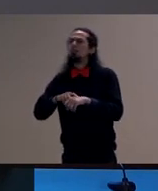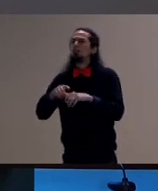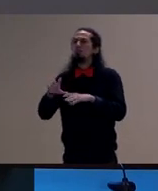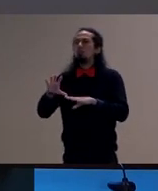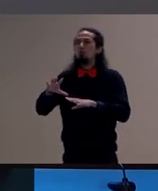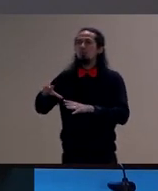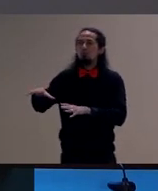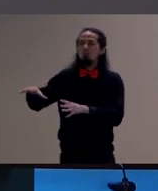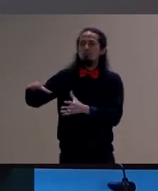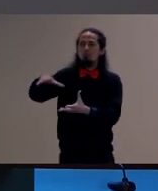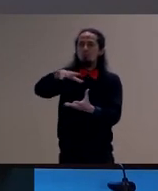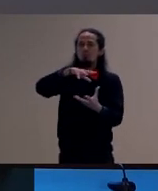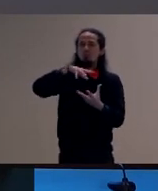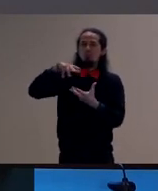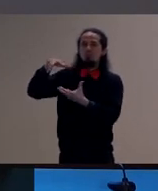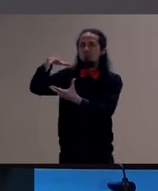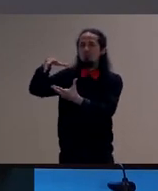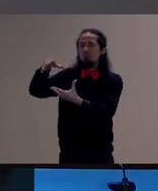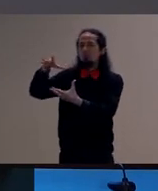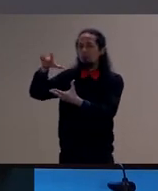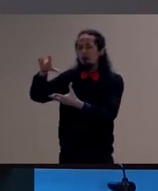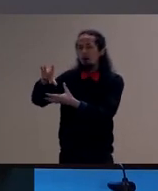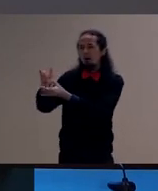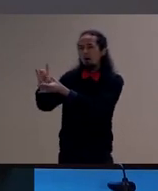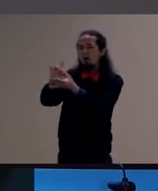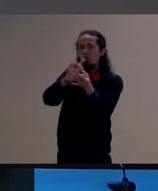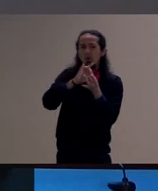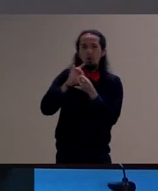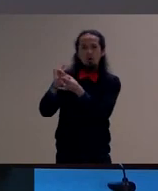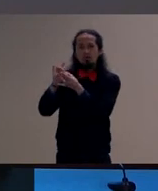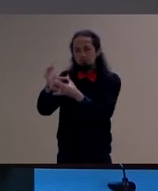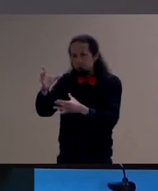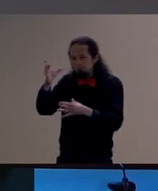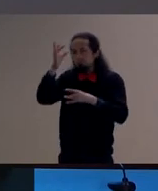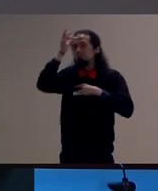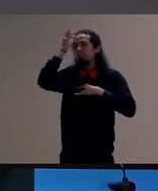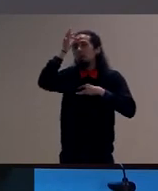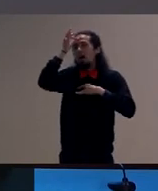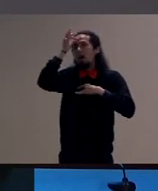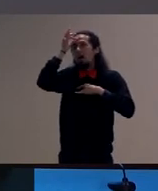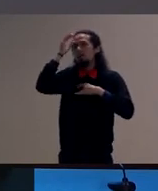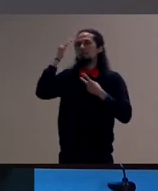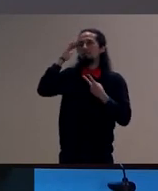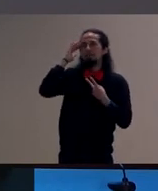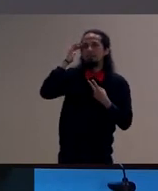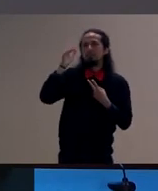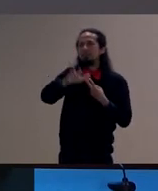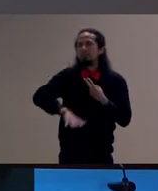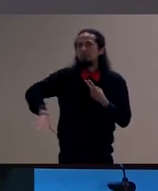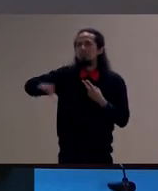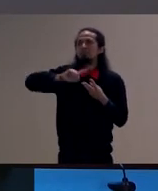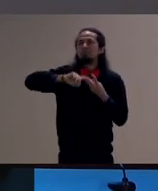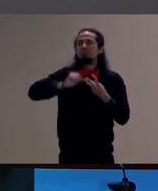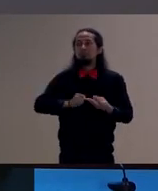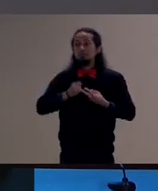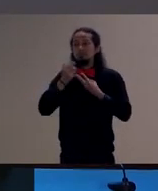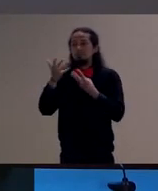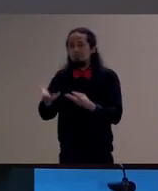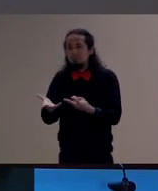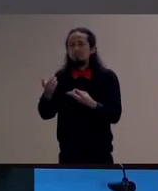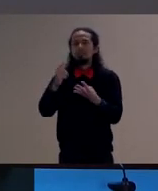de criação de um acervo que permite dizer sobre esse mundo interpretá-lo